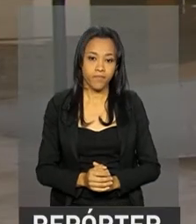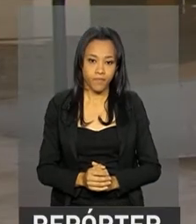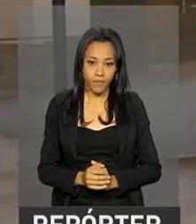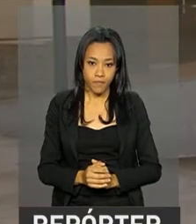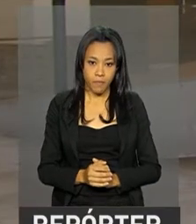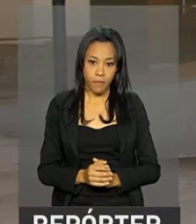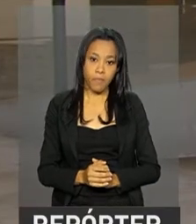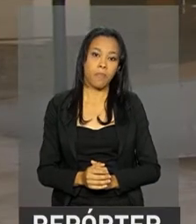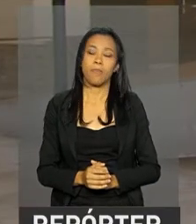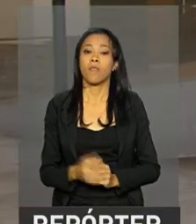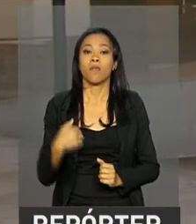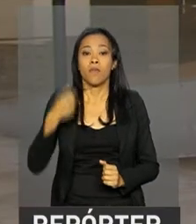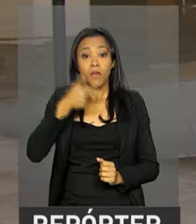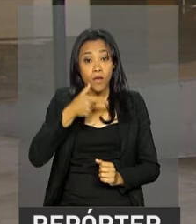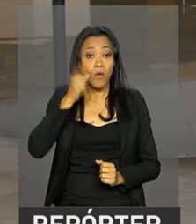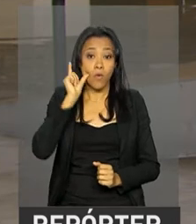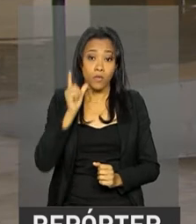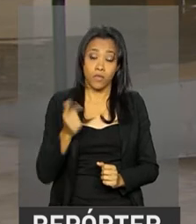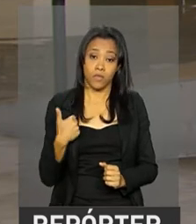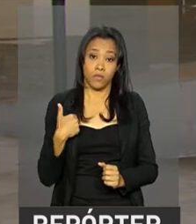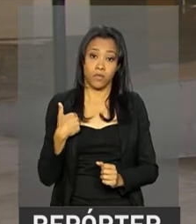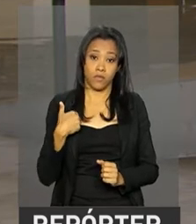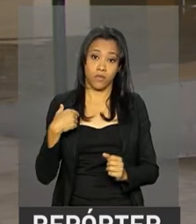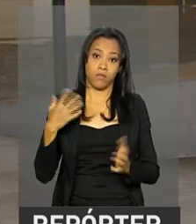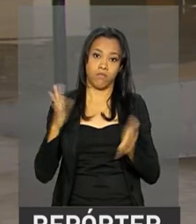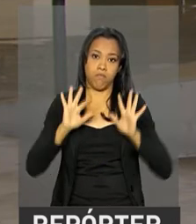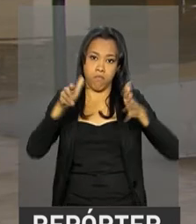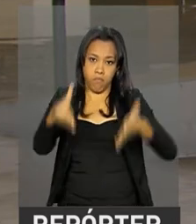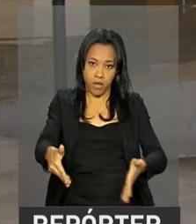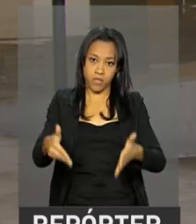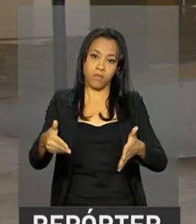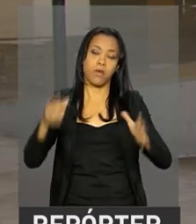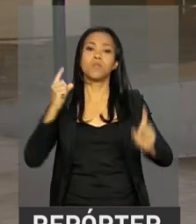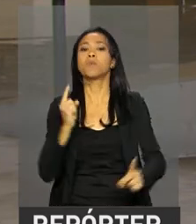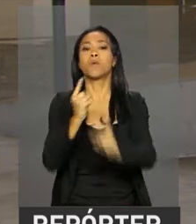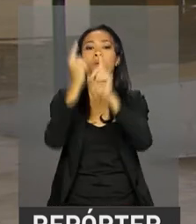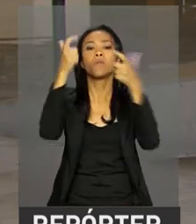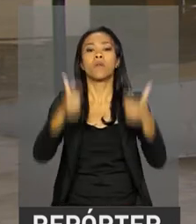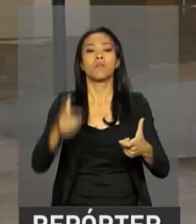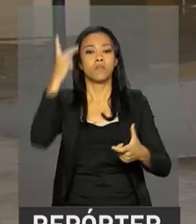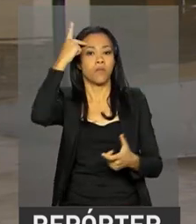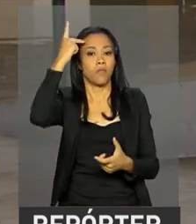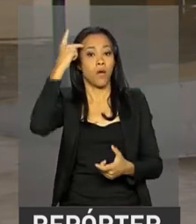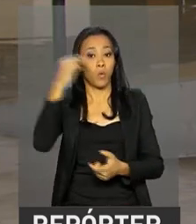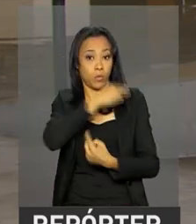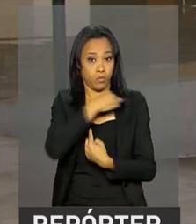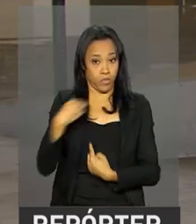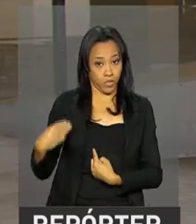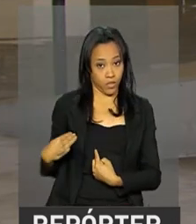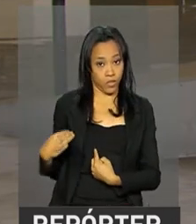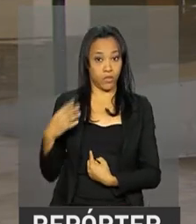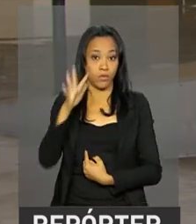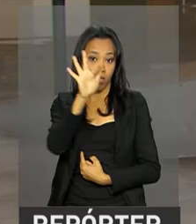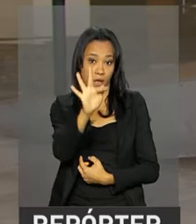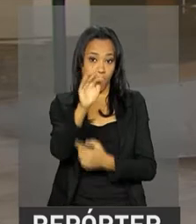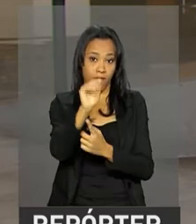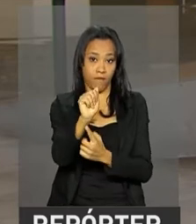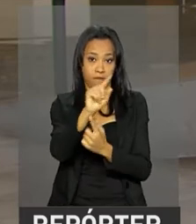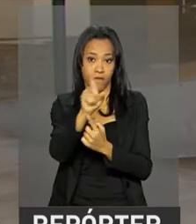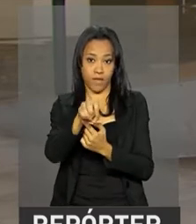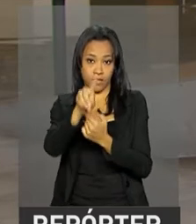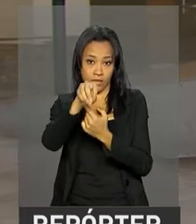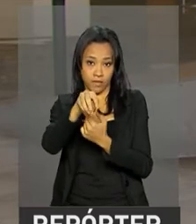E ontem, logo depois de participar de um evento do Banco Goldman Sachs em São Paulo, o ministro da Fazenda disse que a